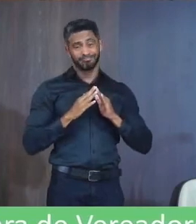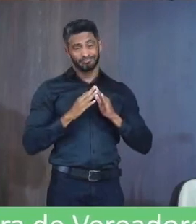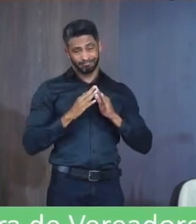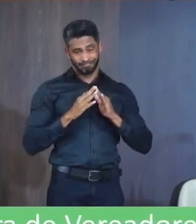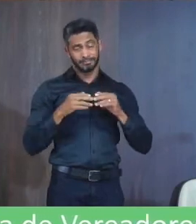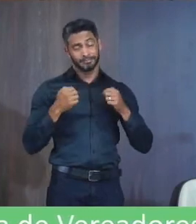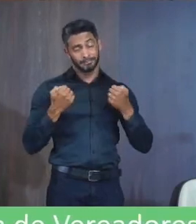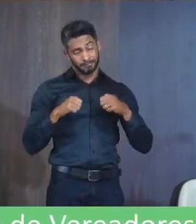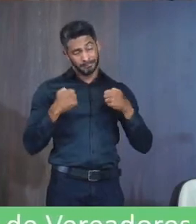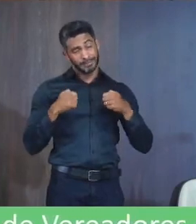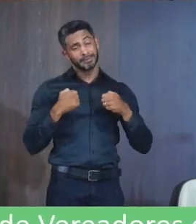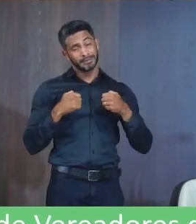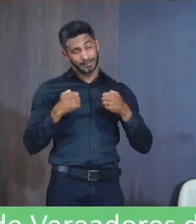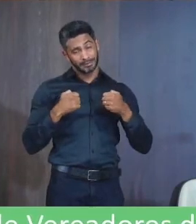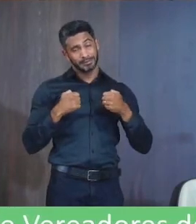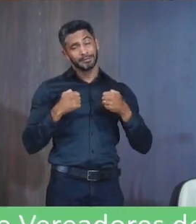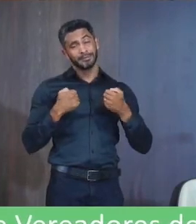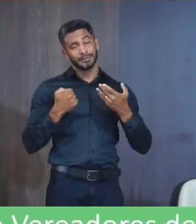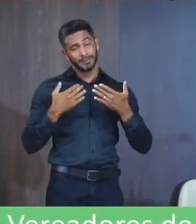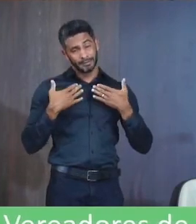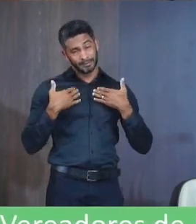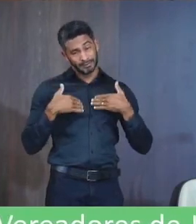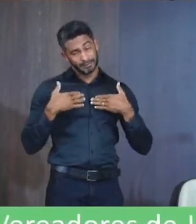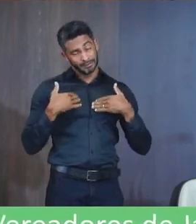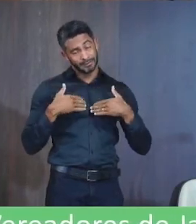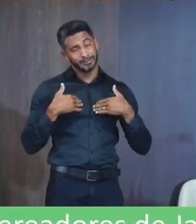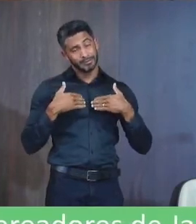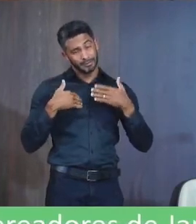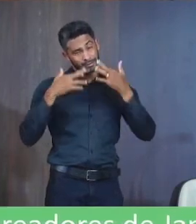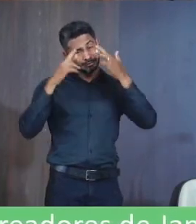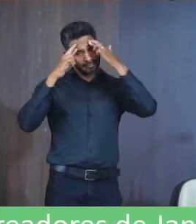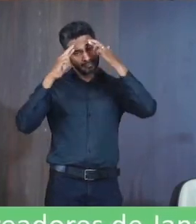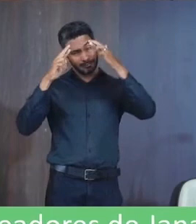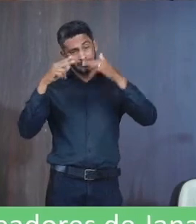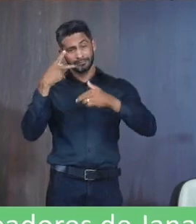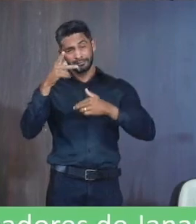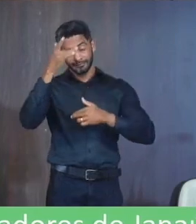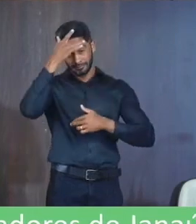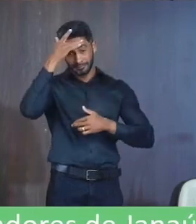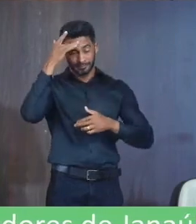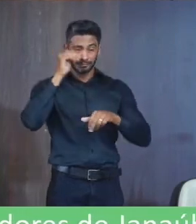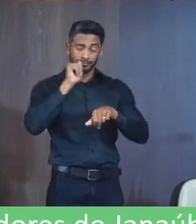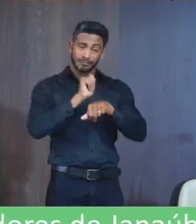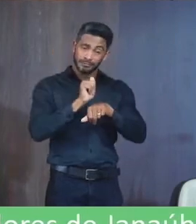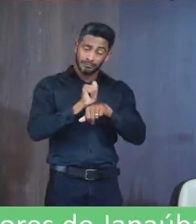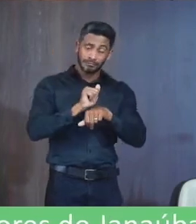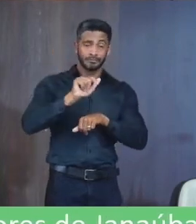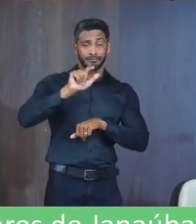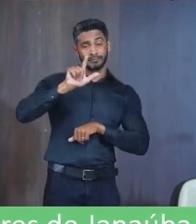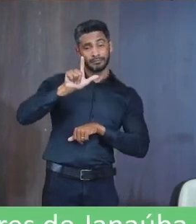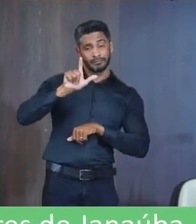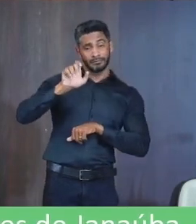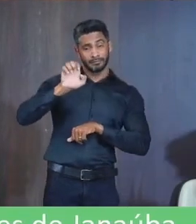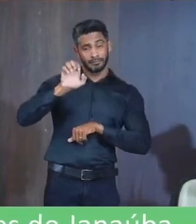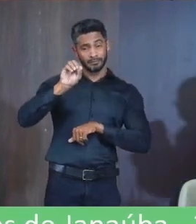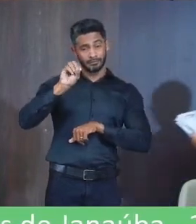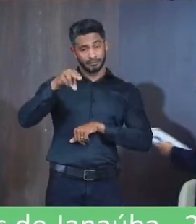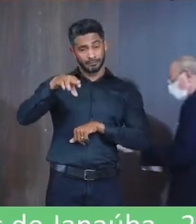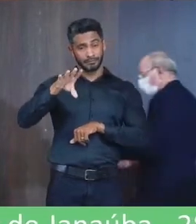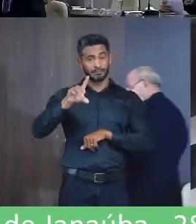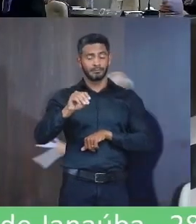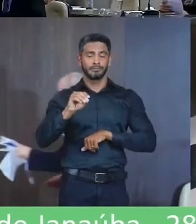acho Que tem que ter Um pouco mais De bom senso E espero Que o Leonardo Entenda A situação